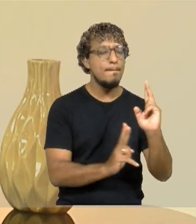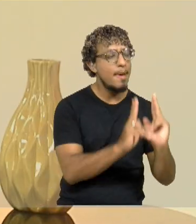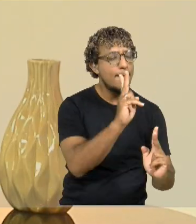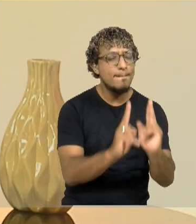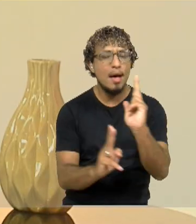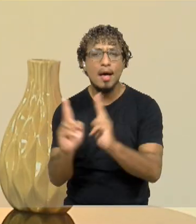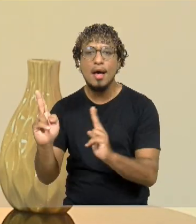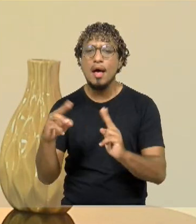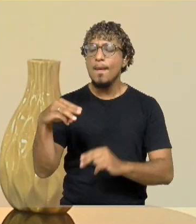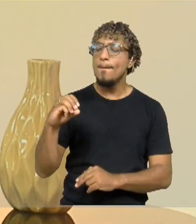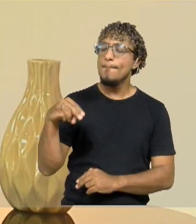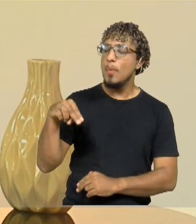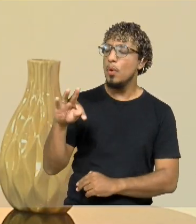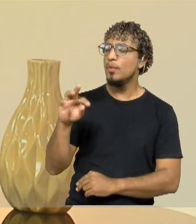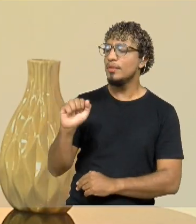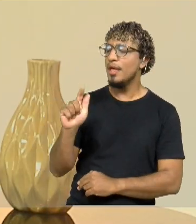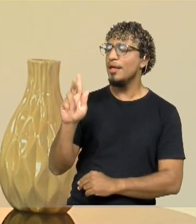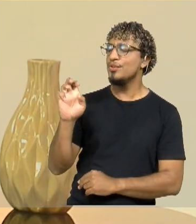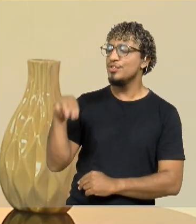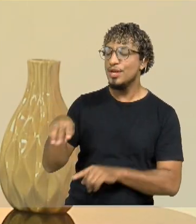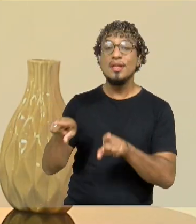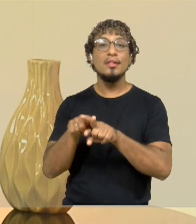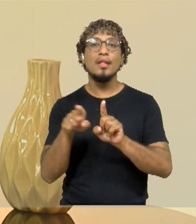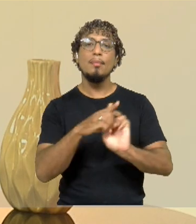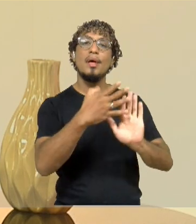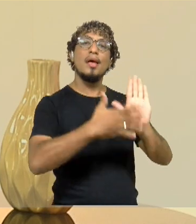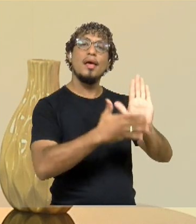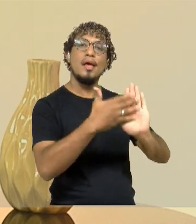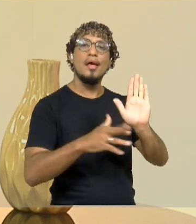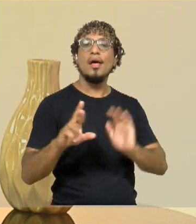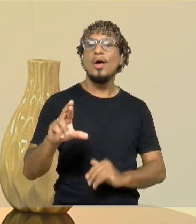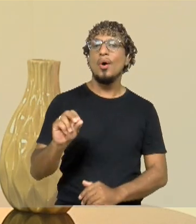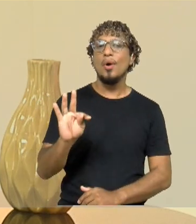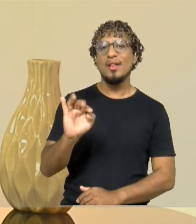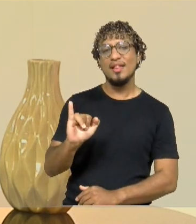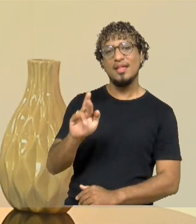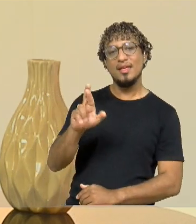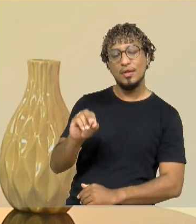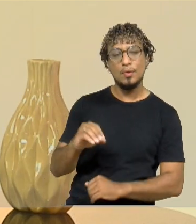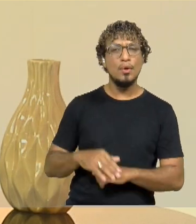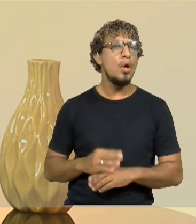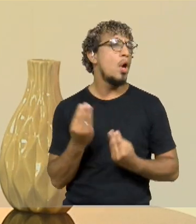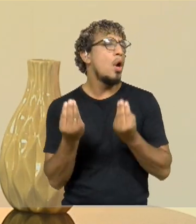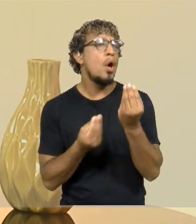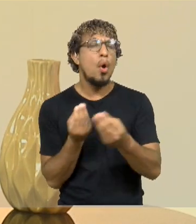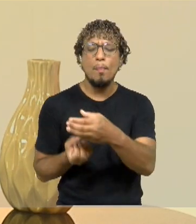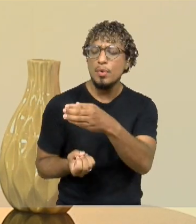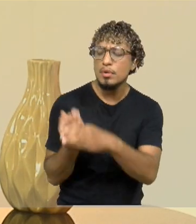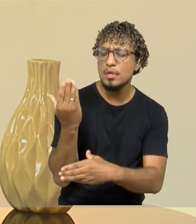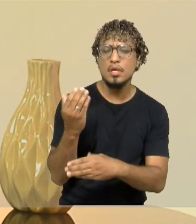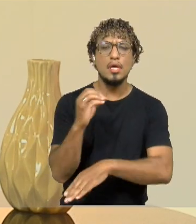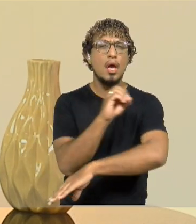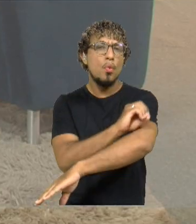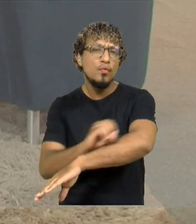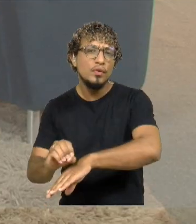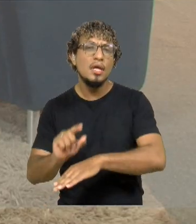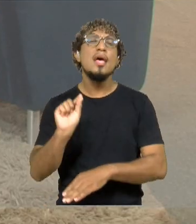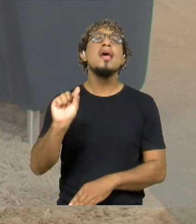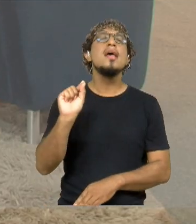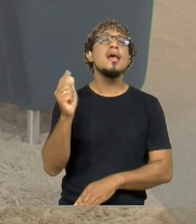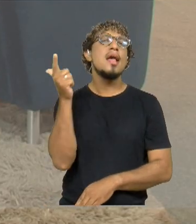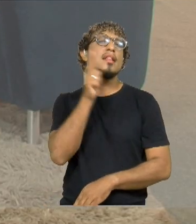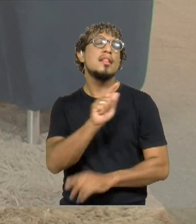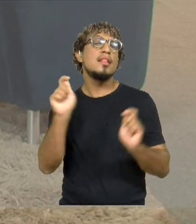É isso, montagem e roteiro. Eu queria saber também como é que nasce essa oficina e quem pode participar dela? É